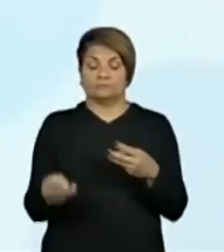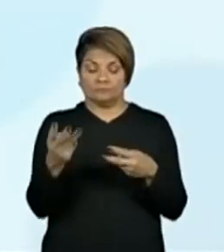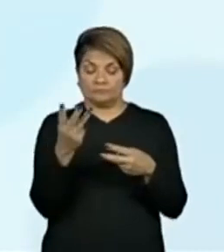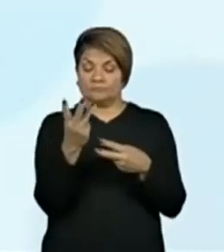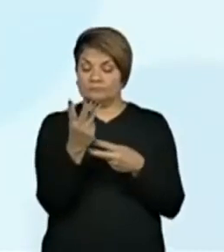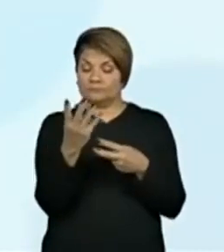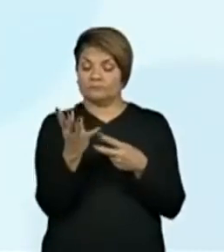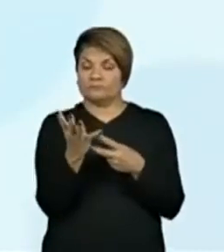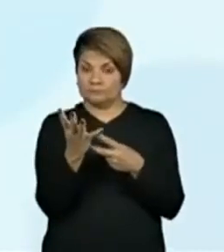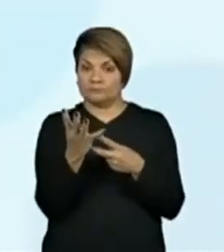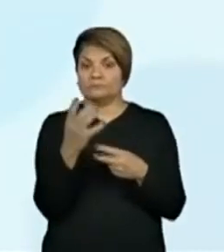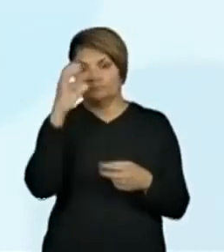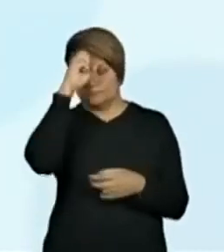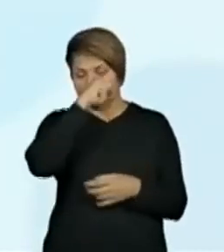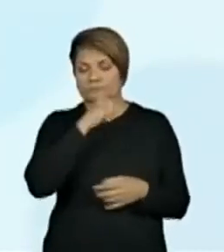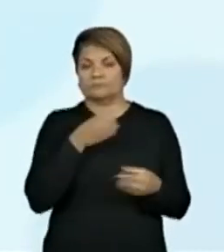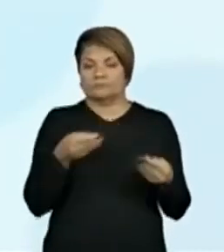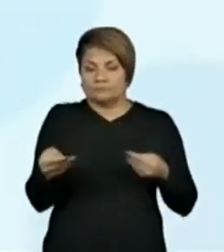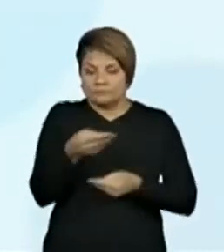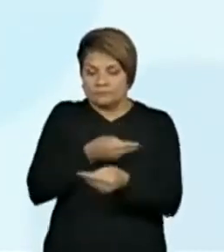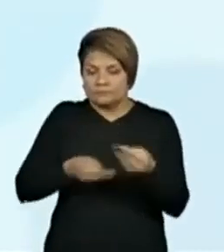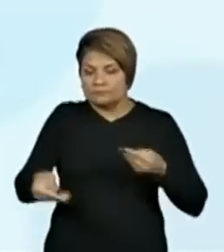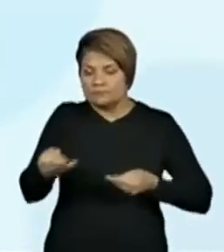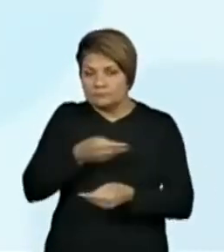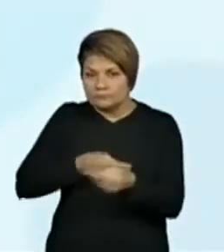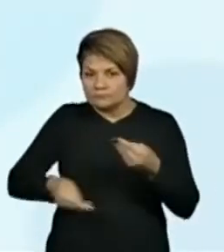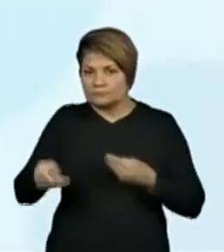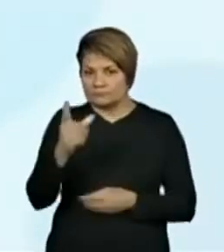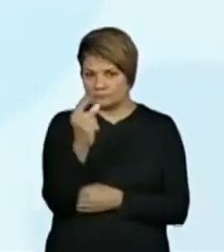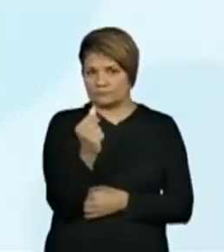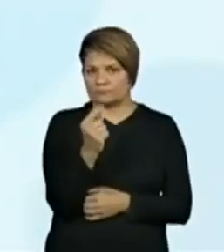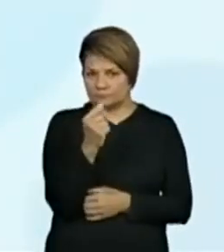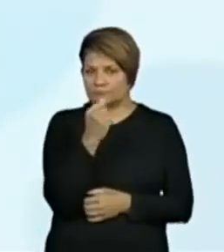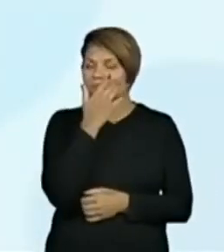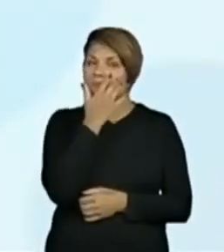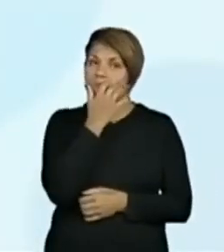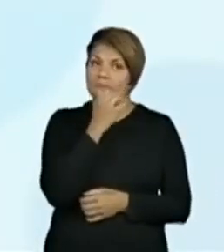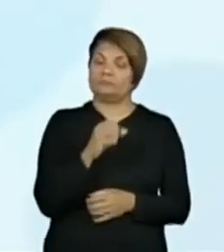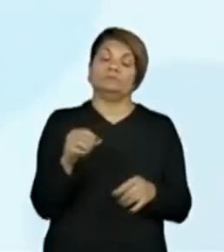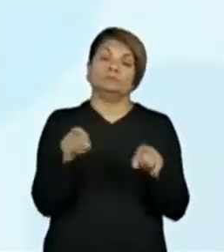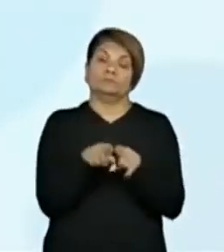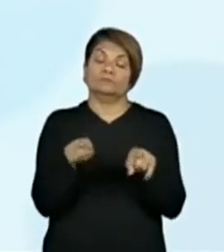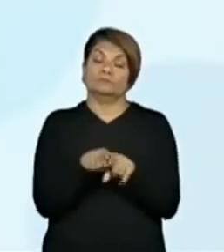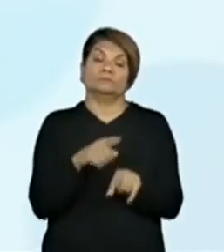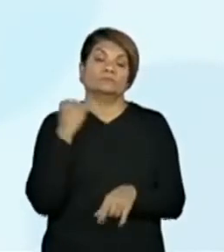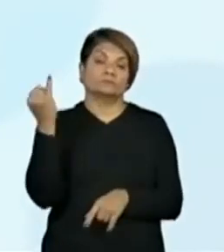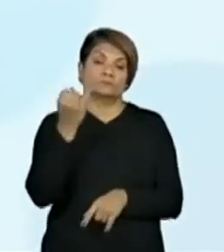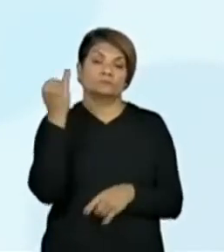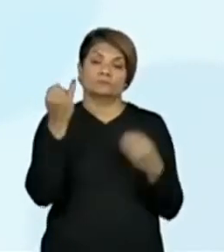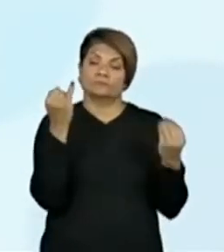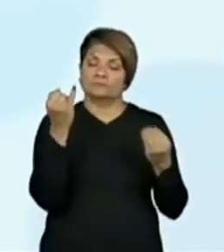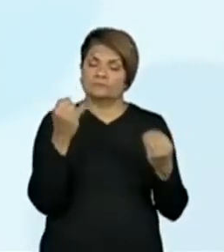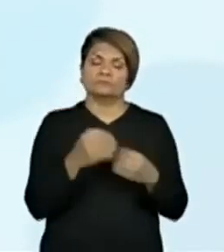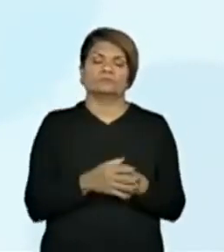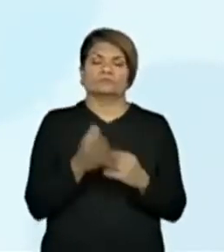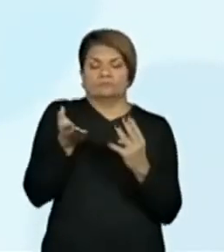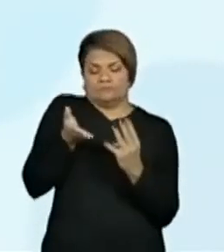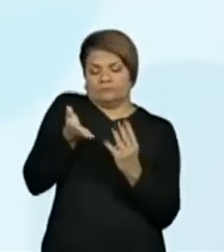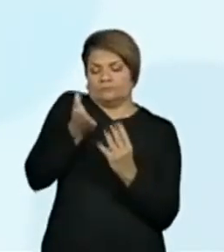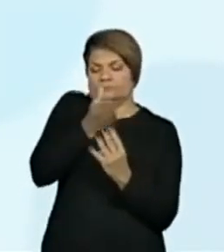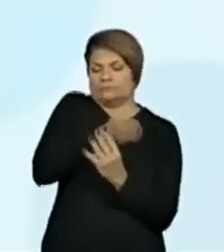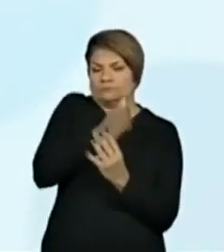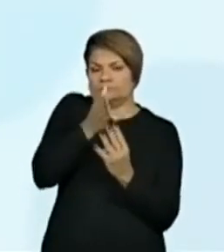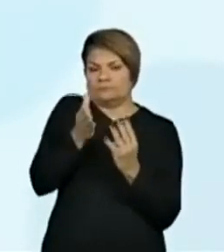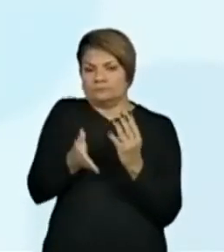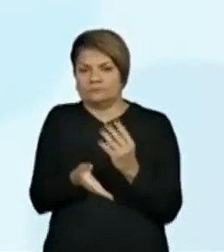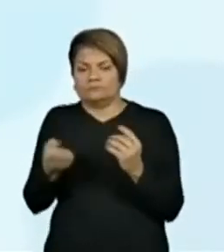trocar cédulas e moedas do sistema monetário brasileiro e falamos sobre a importância do valor posicional de